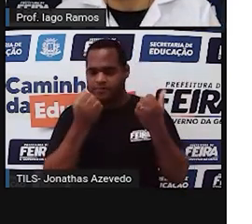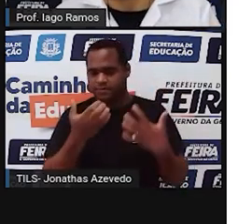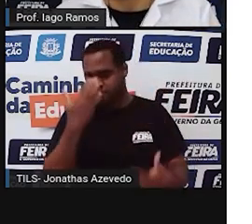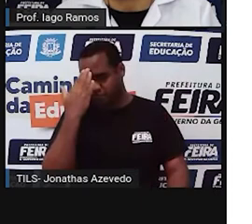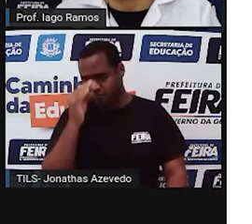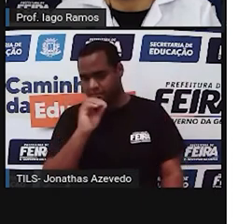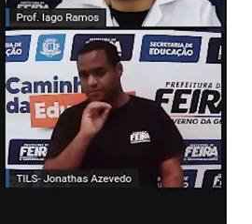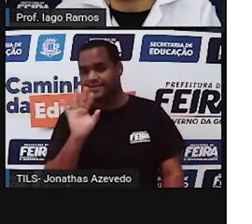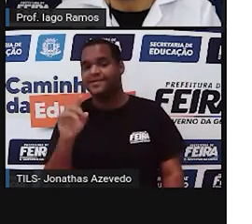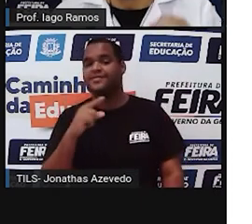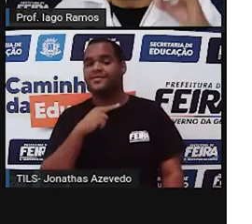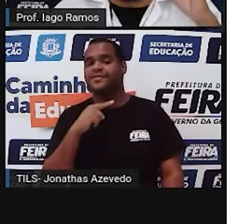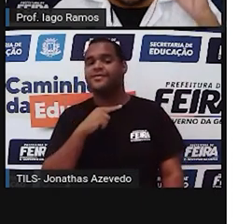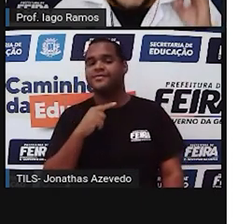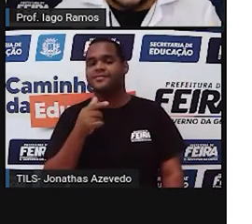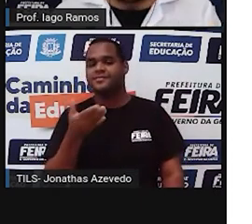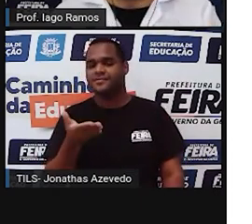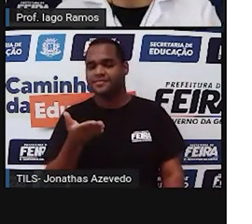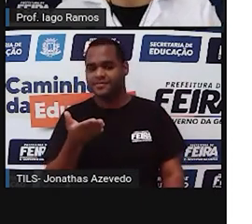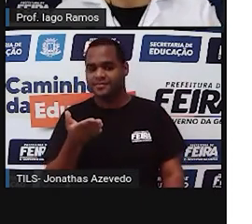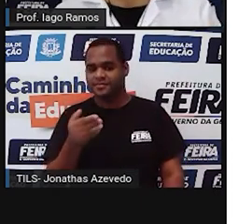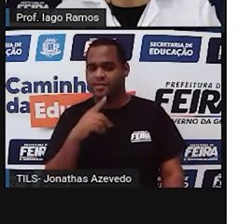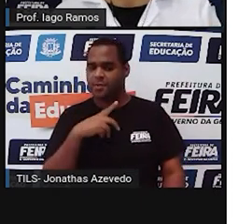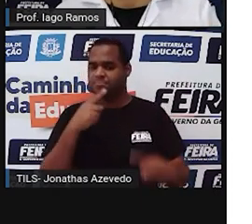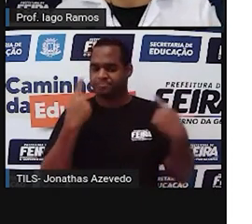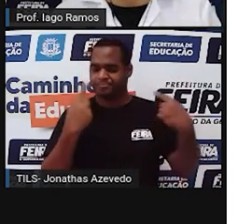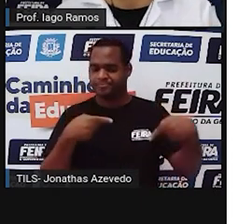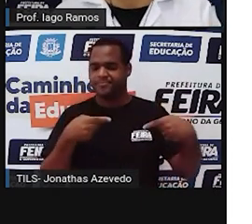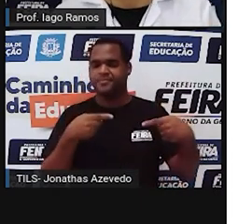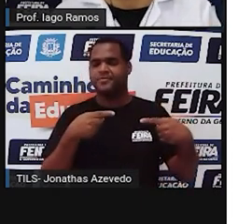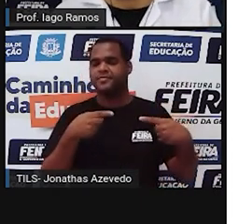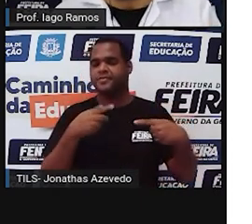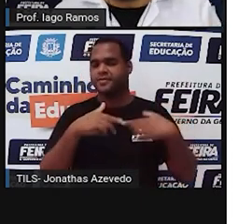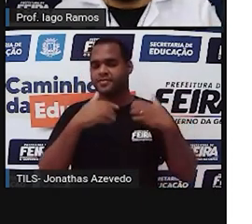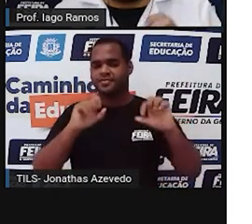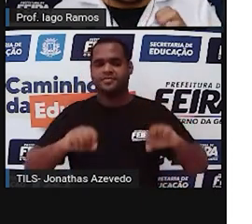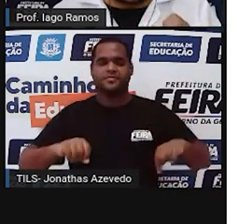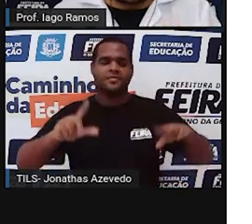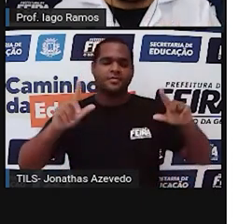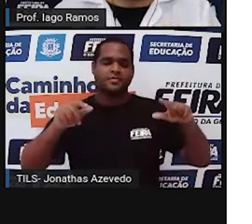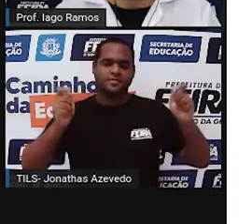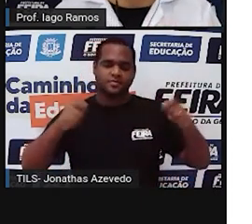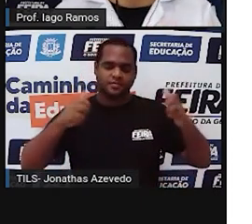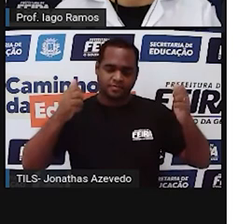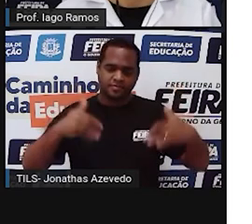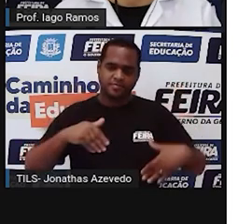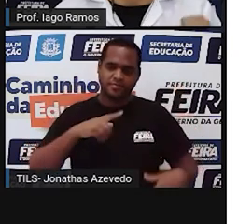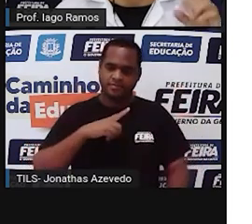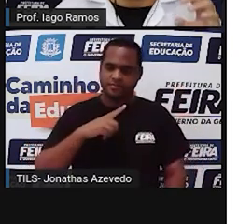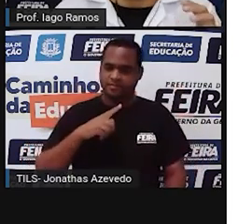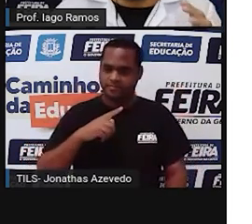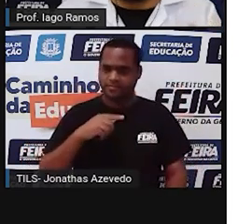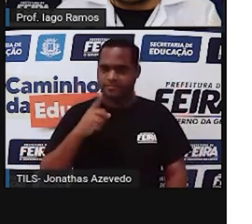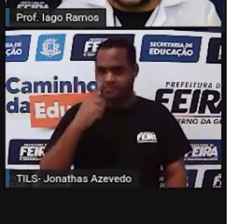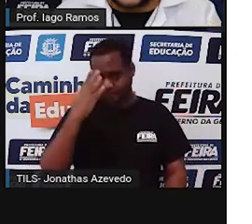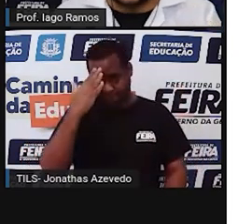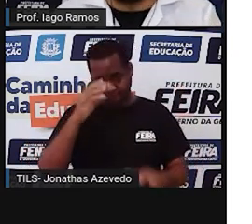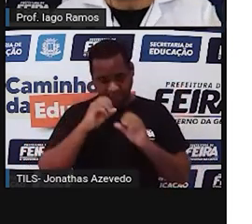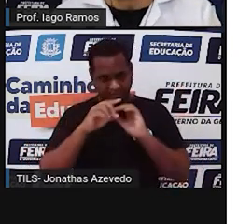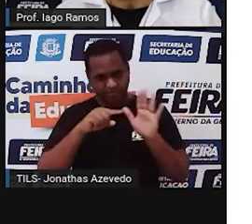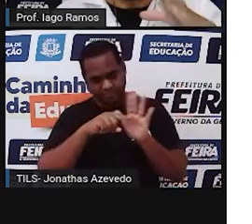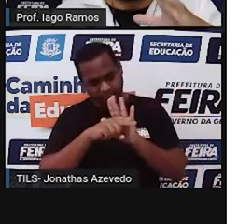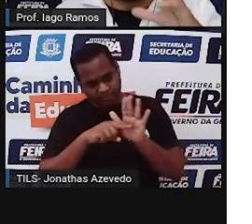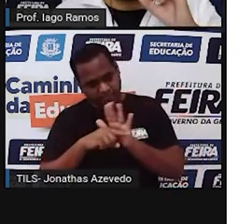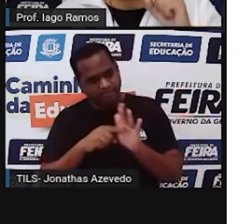entendeu, hein? Tem um desafio na próxima tela que tem a ver com isso que a gente acabou de perceber